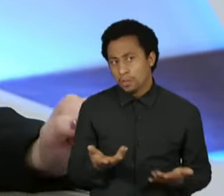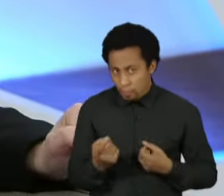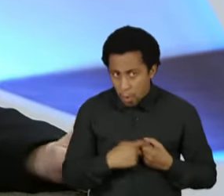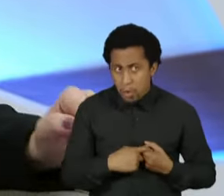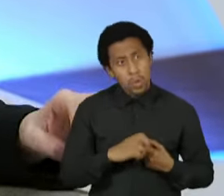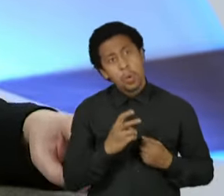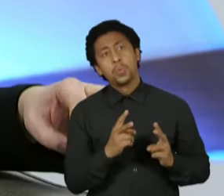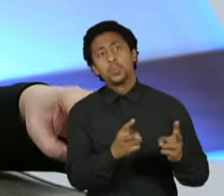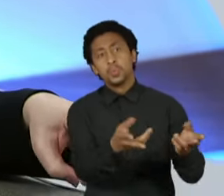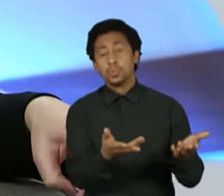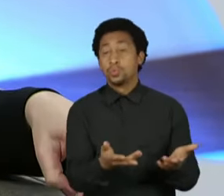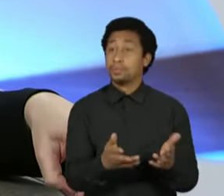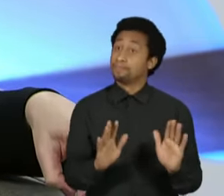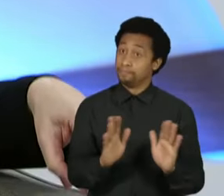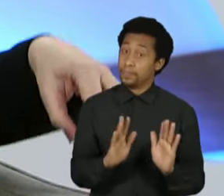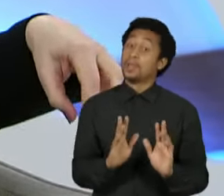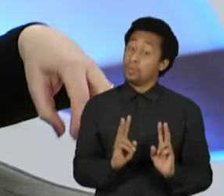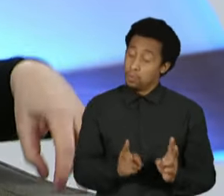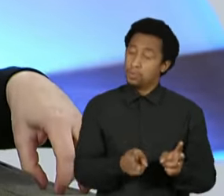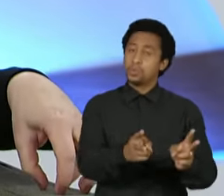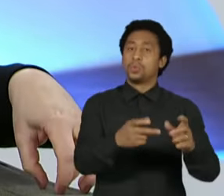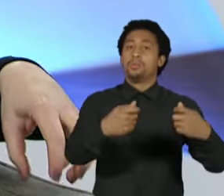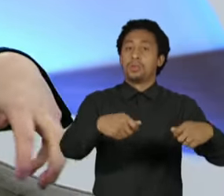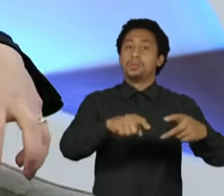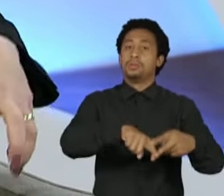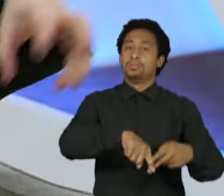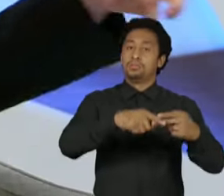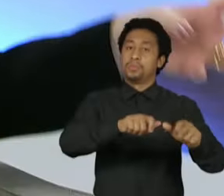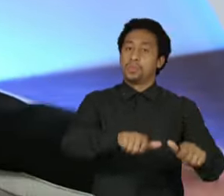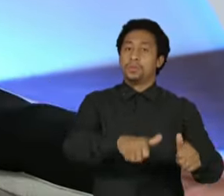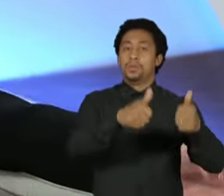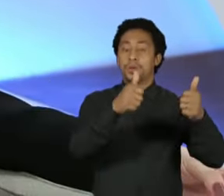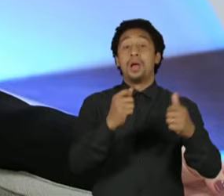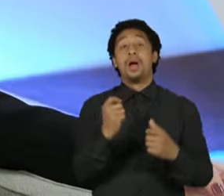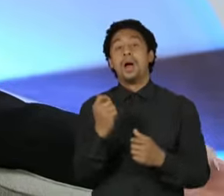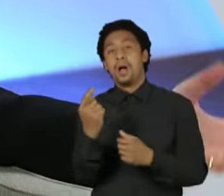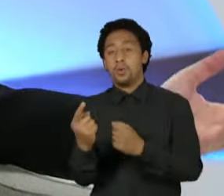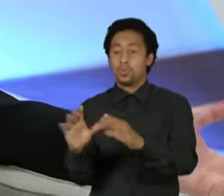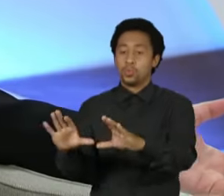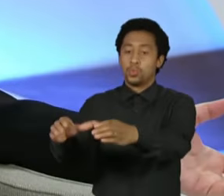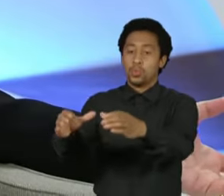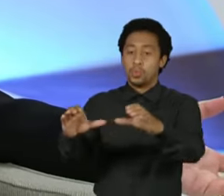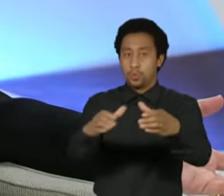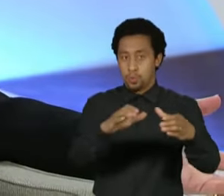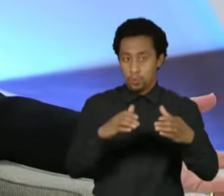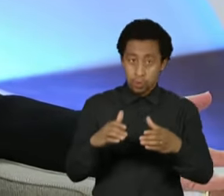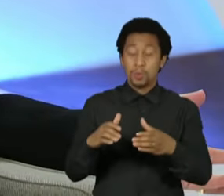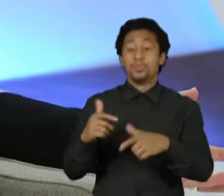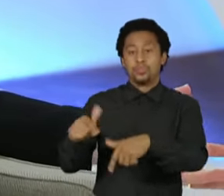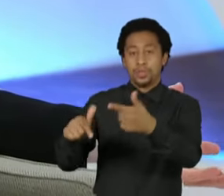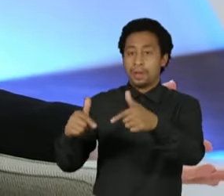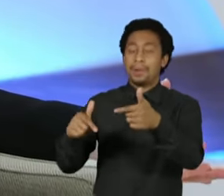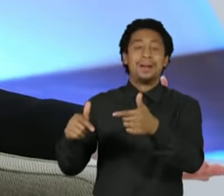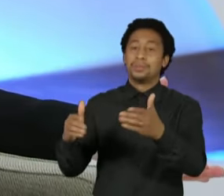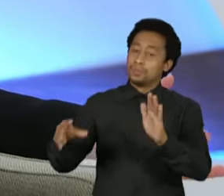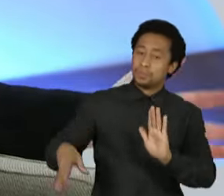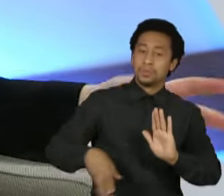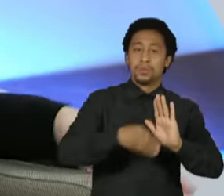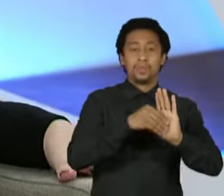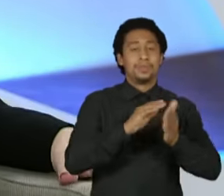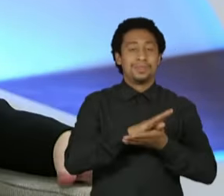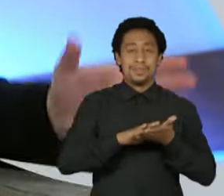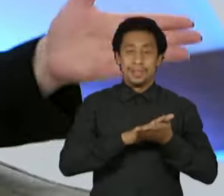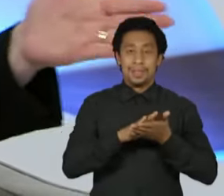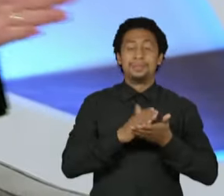o que nós temos é que proteger algumas categorias que ficaram para trás, até porque nós estamos falando de uma reforma que foi aprovada em 2016 ou